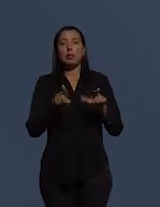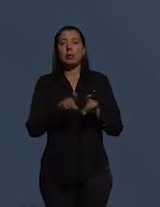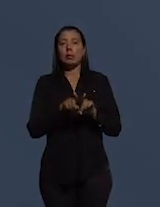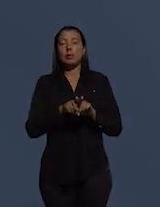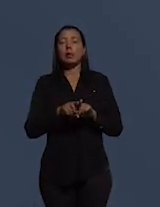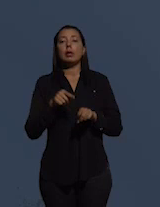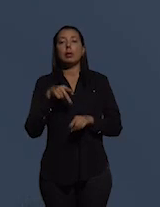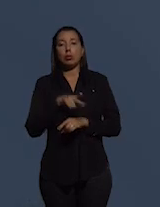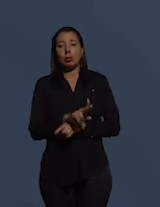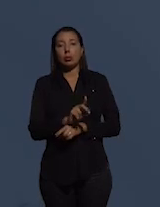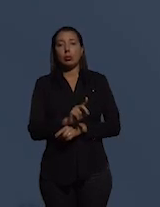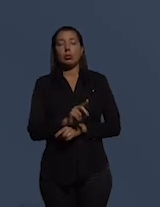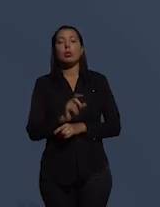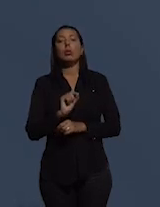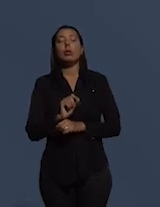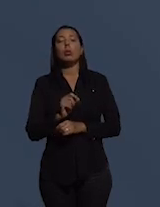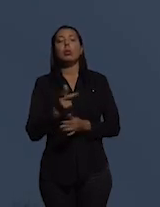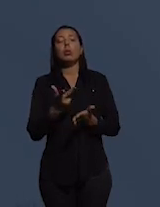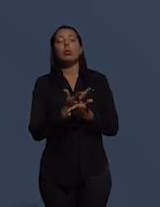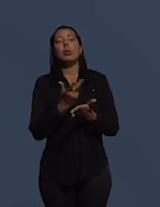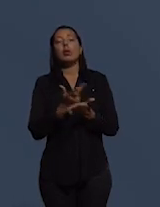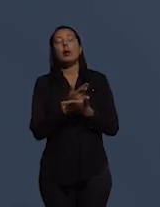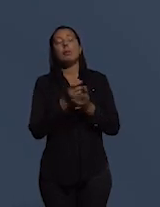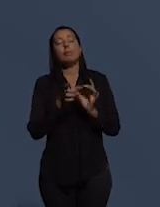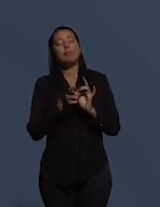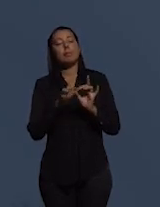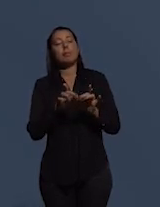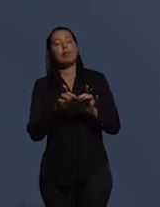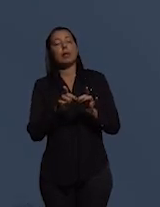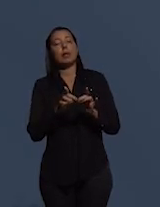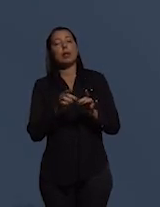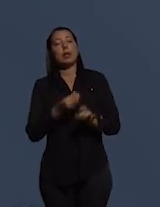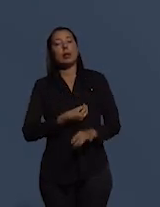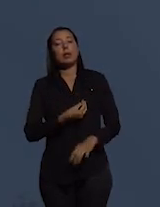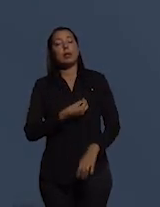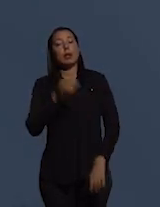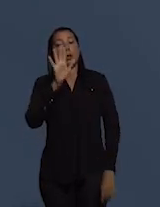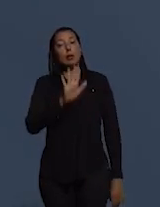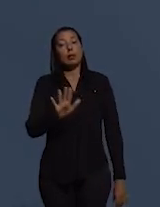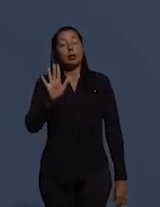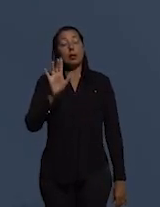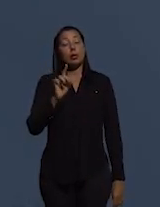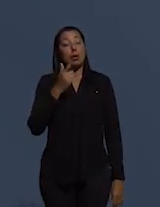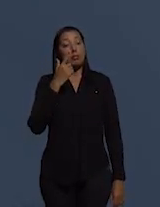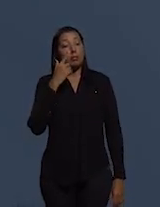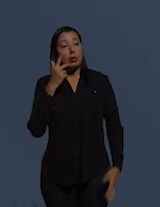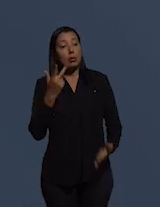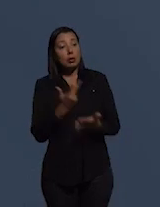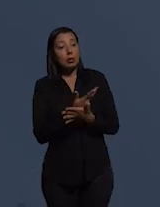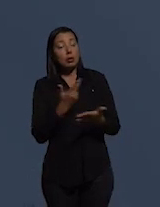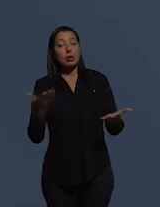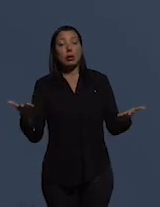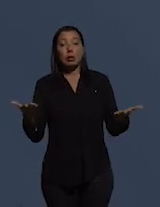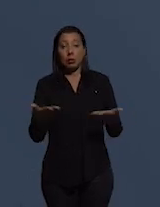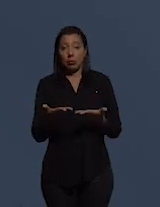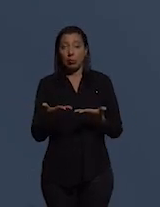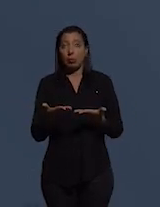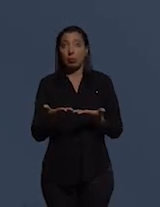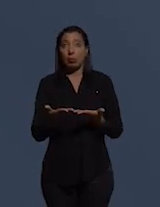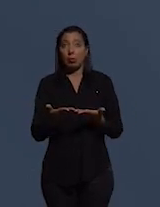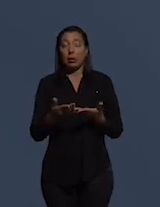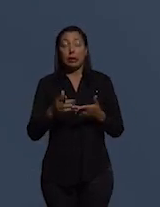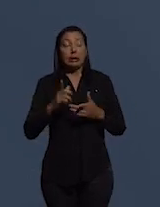se mantém como uma chaga aberta na vida nacional. Basta olhar o que está acontecendo agora, nesse momento de